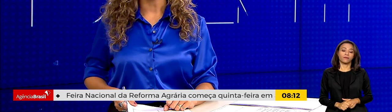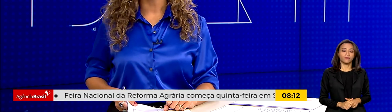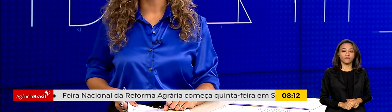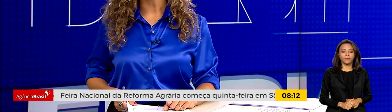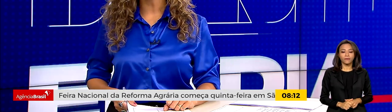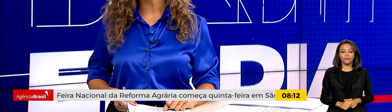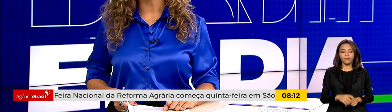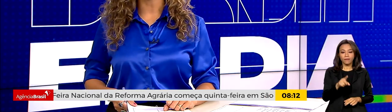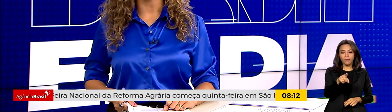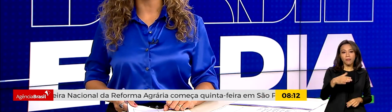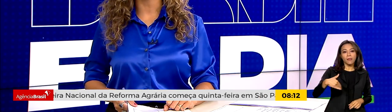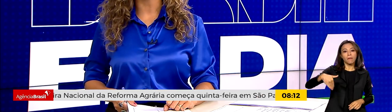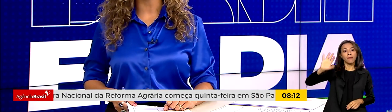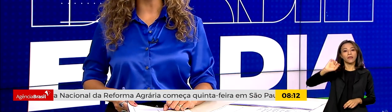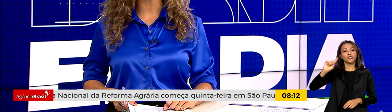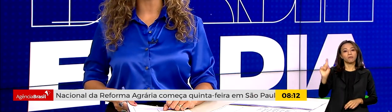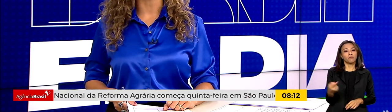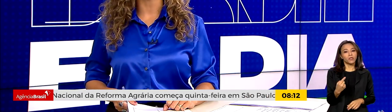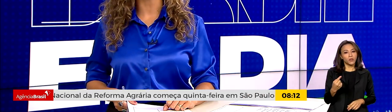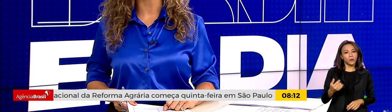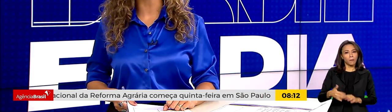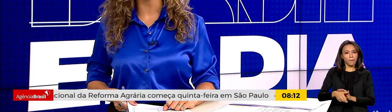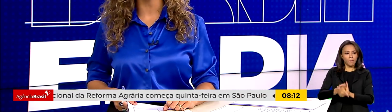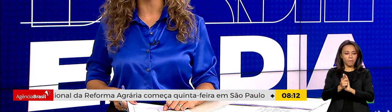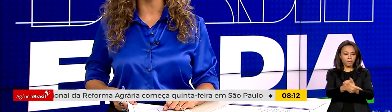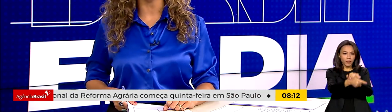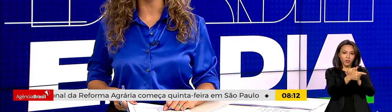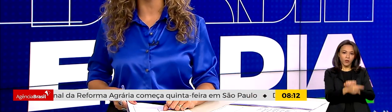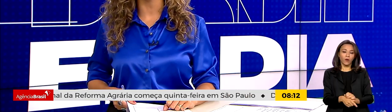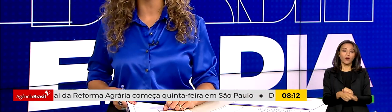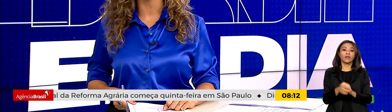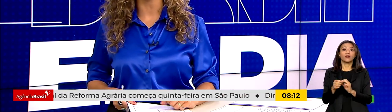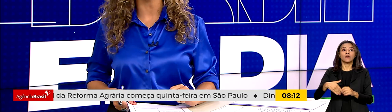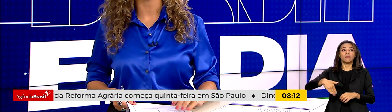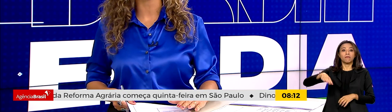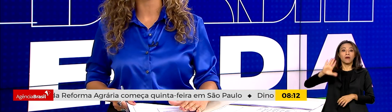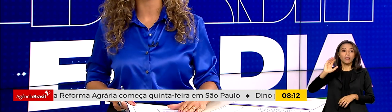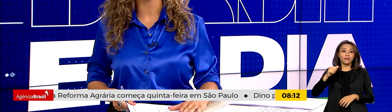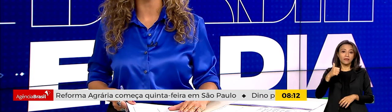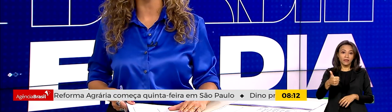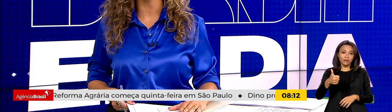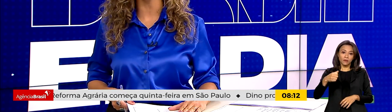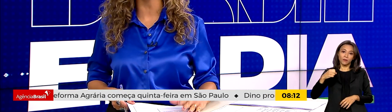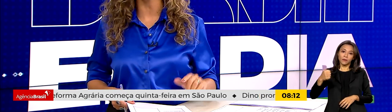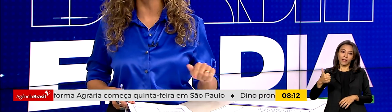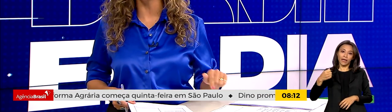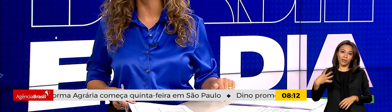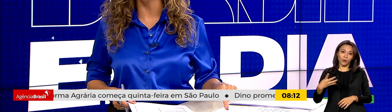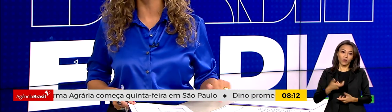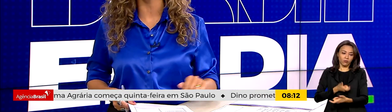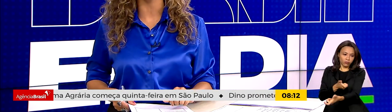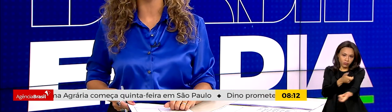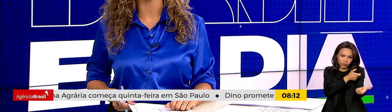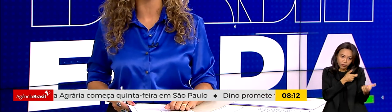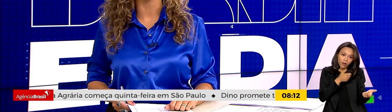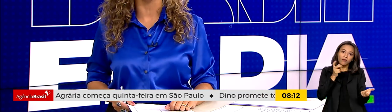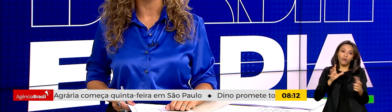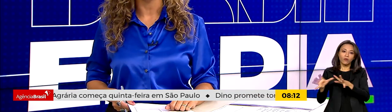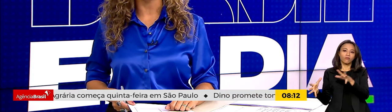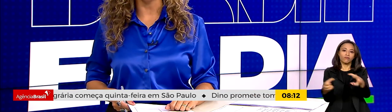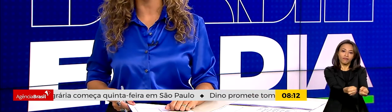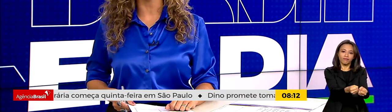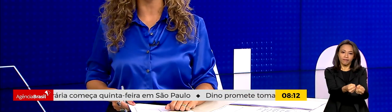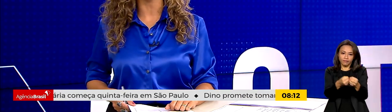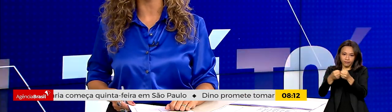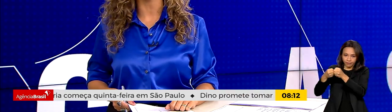Mais de mil pistolas e 114 fuzis foram apreendidos pelas forças de segurança nos primeiros meses deste ano.